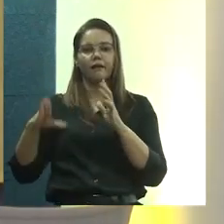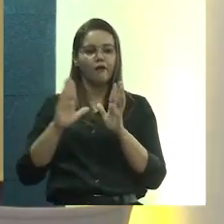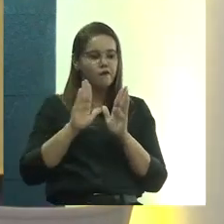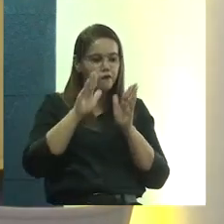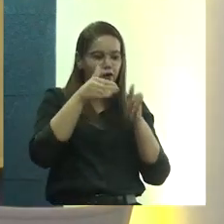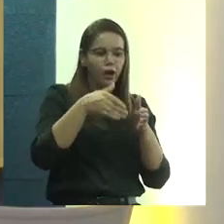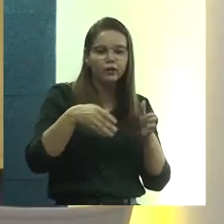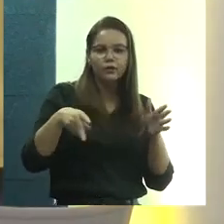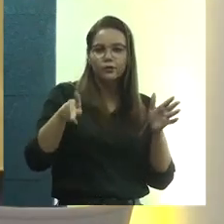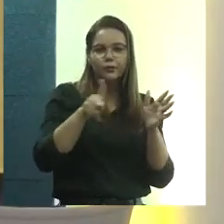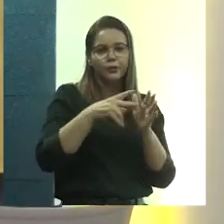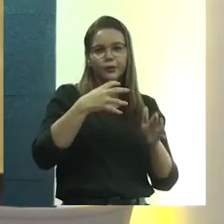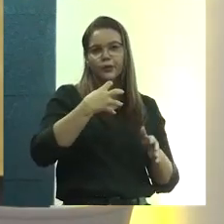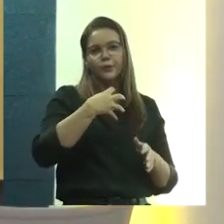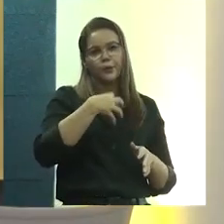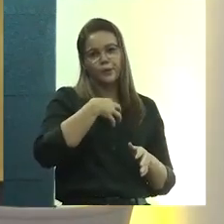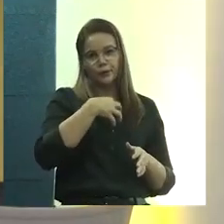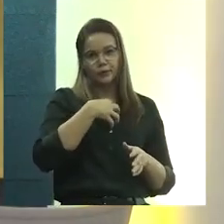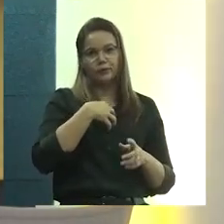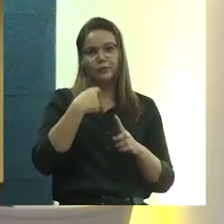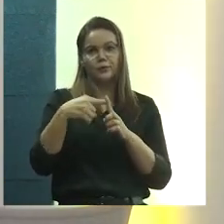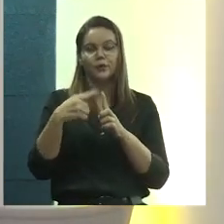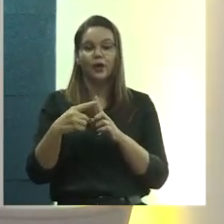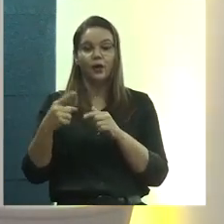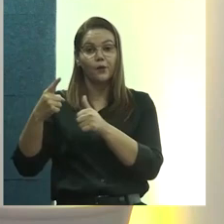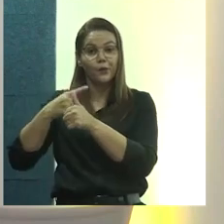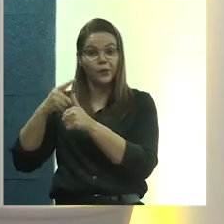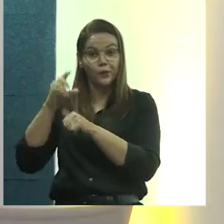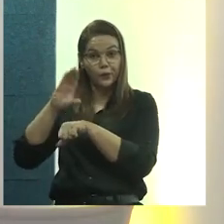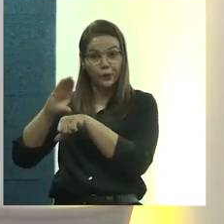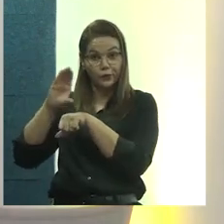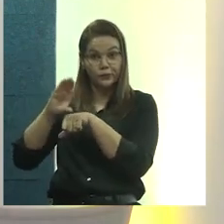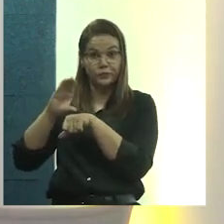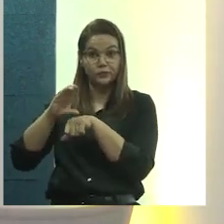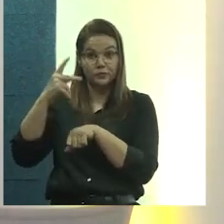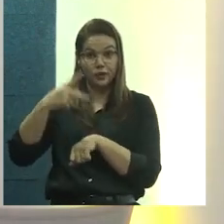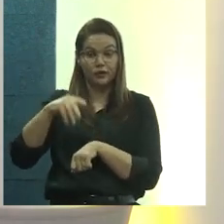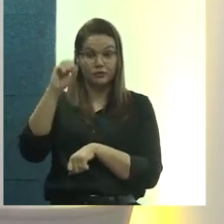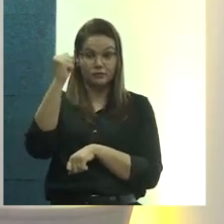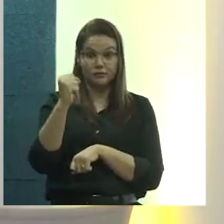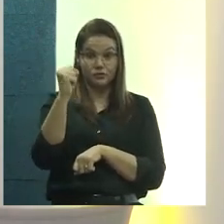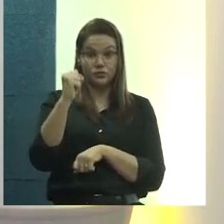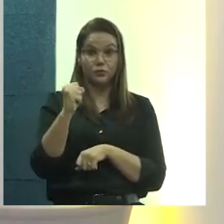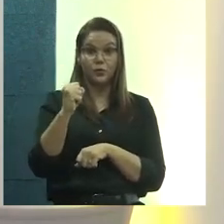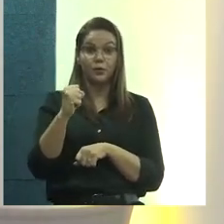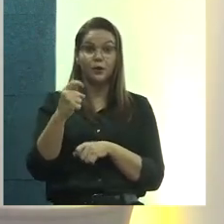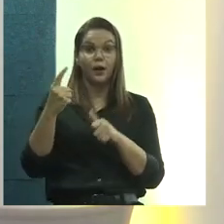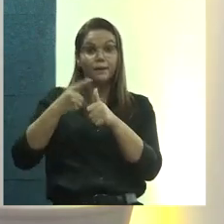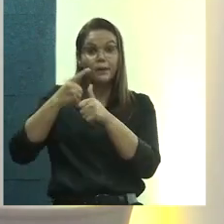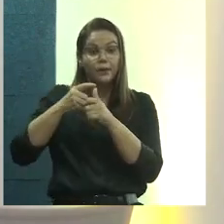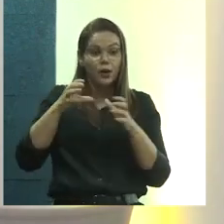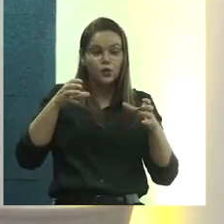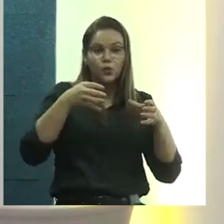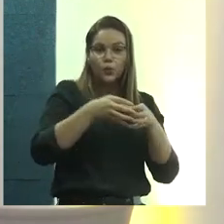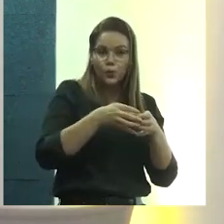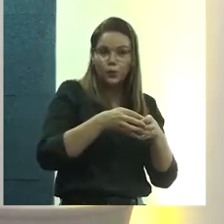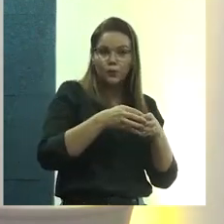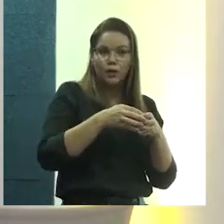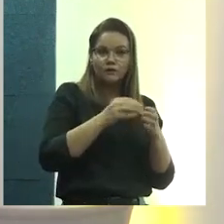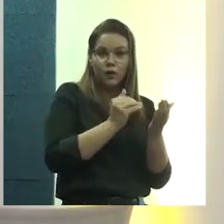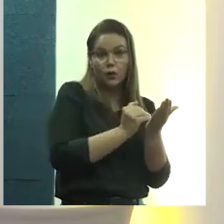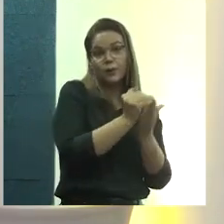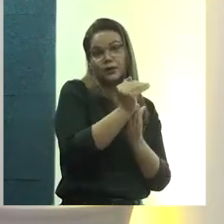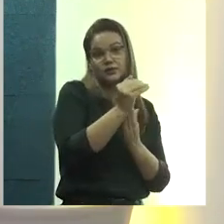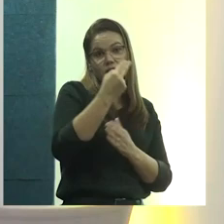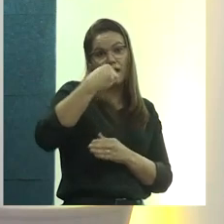-graduação lá do Censo, dessa área no estado de Sergipe, então, ele vai ter, né? Porque a primeira turma a gente vai lançar agora em novembro,